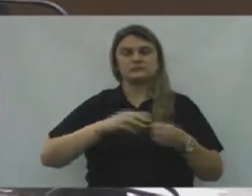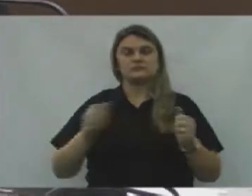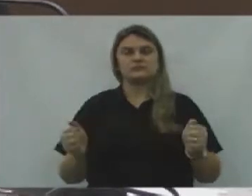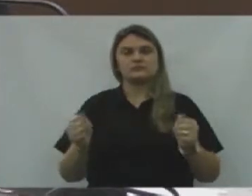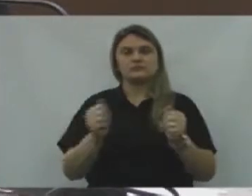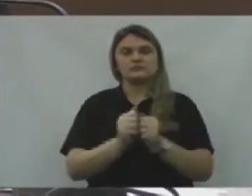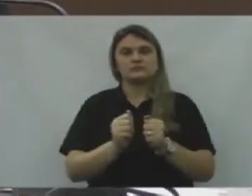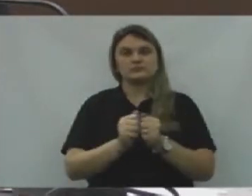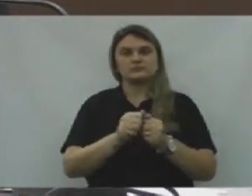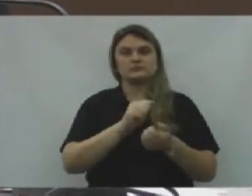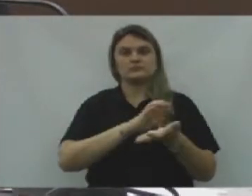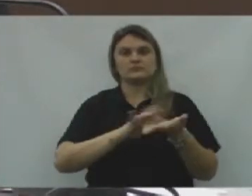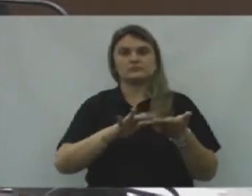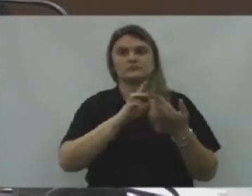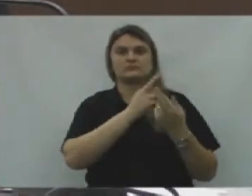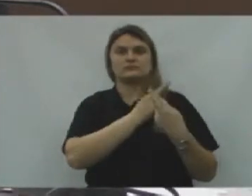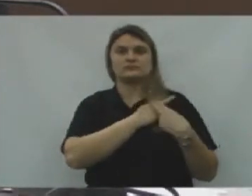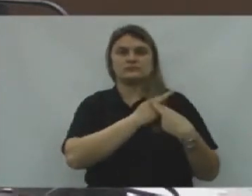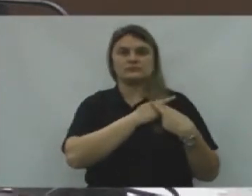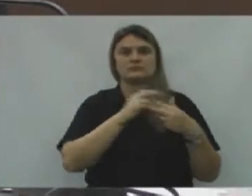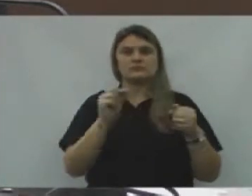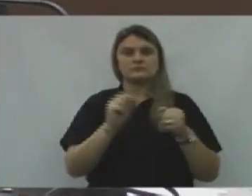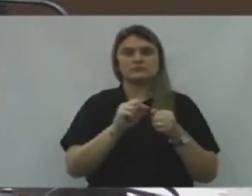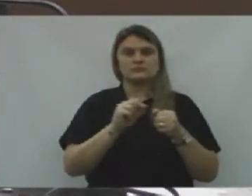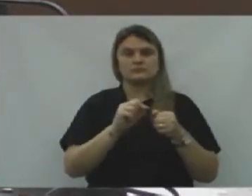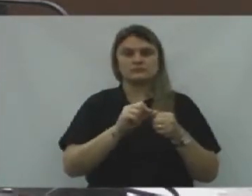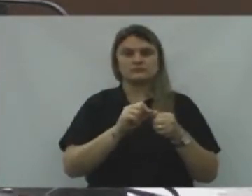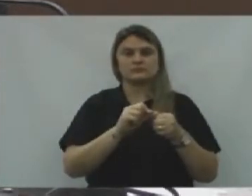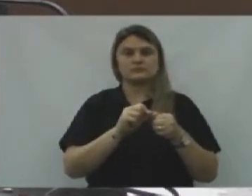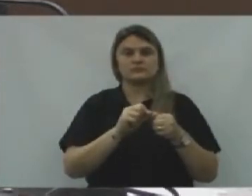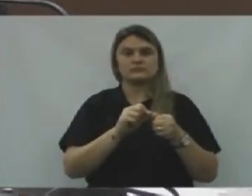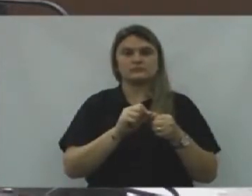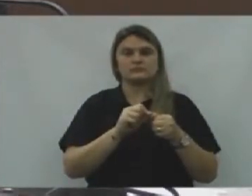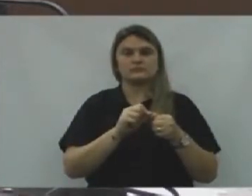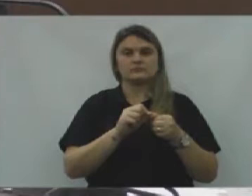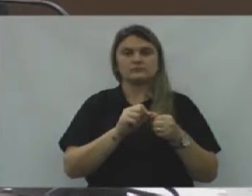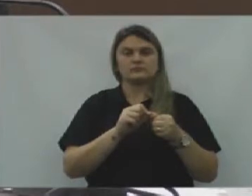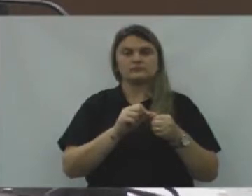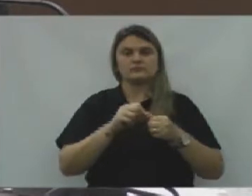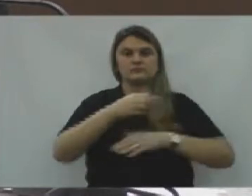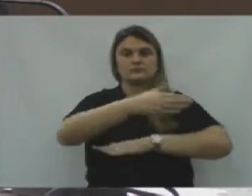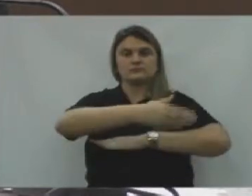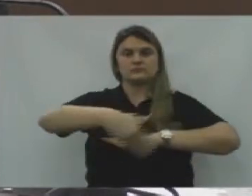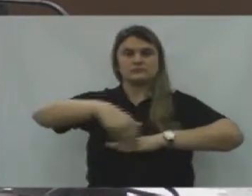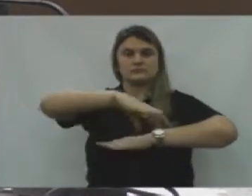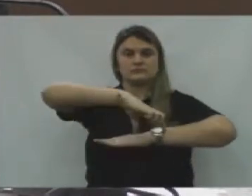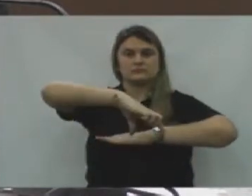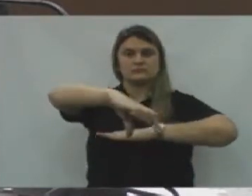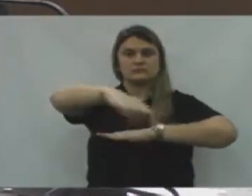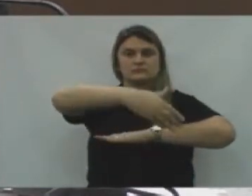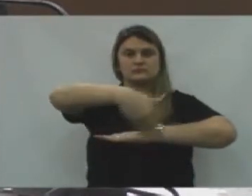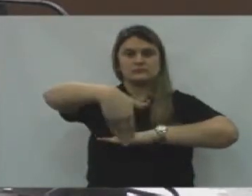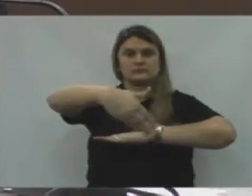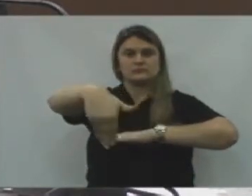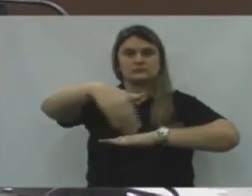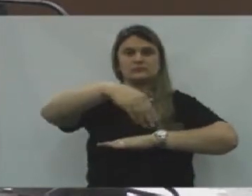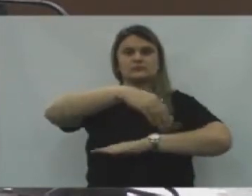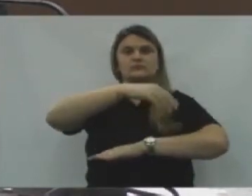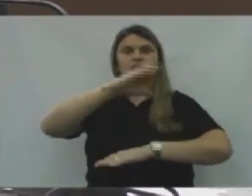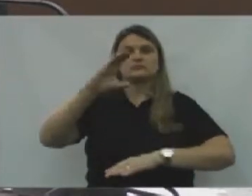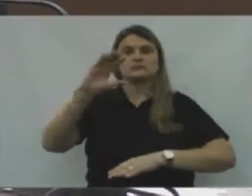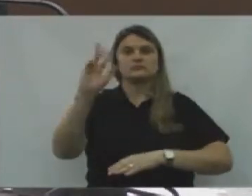Para que, juntamente com as secretarias responsáveis, Realize implantação de duas faixas elevadas, Na rua Chaquel Rutenberg,